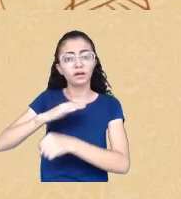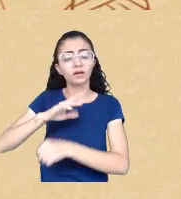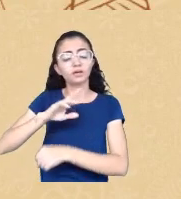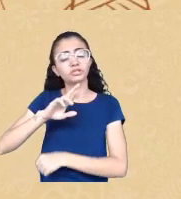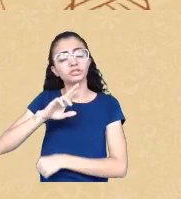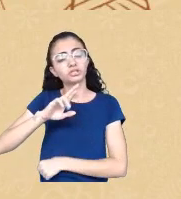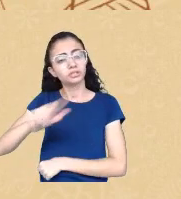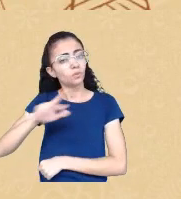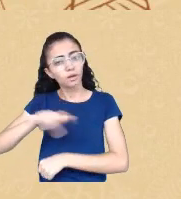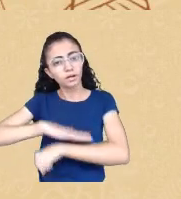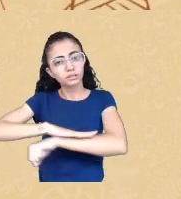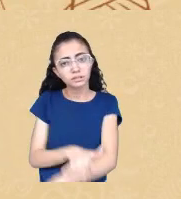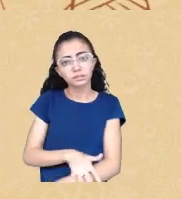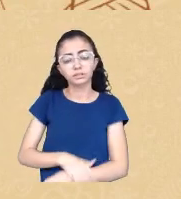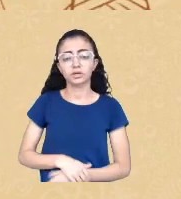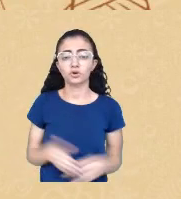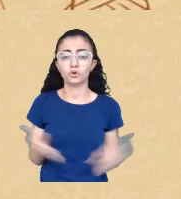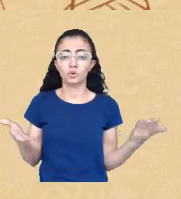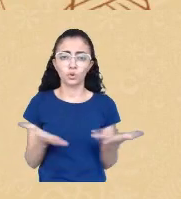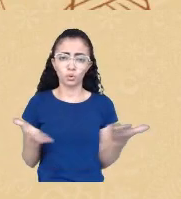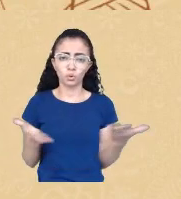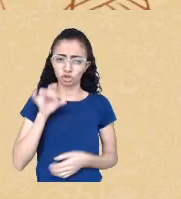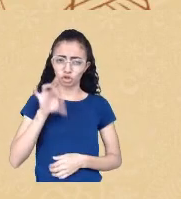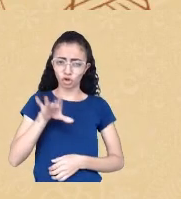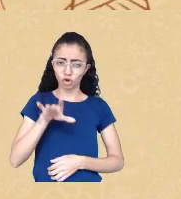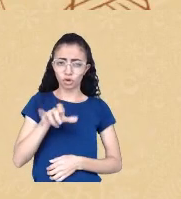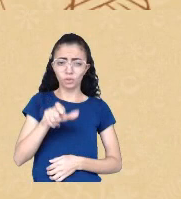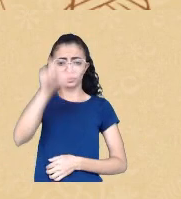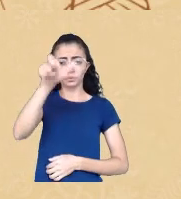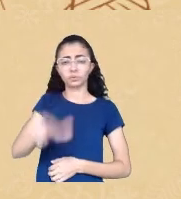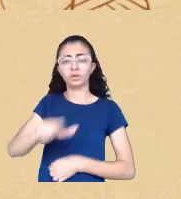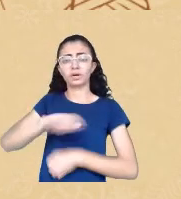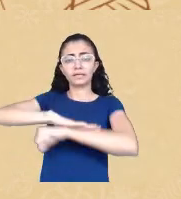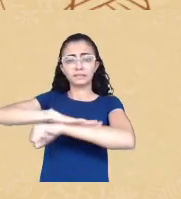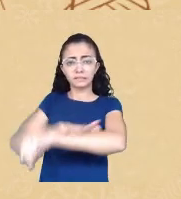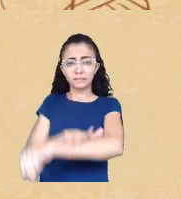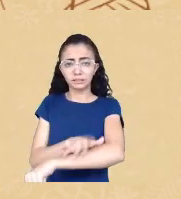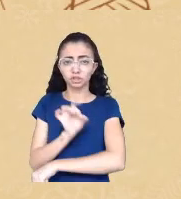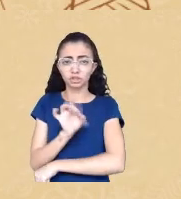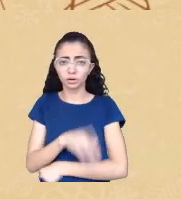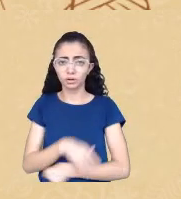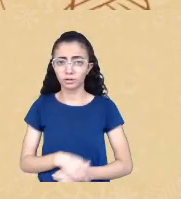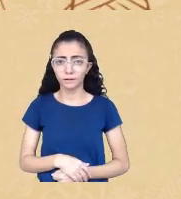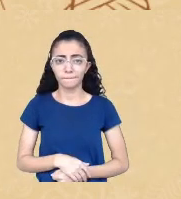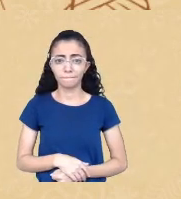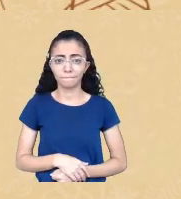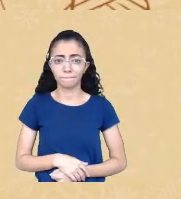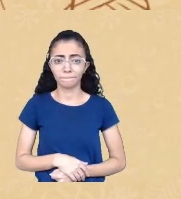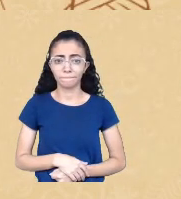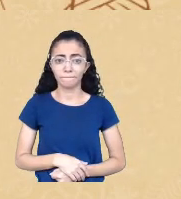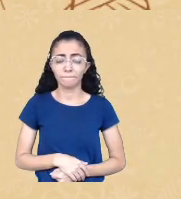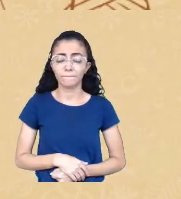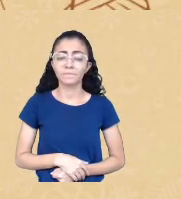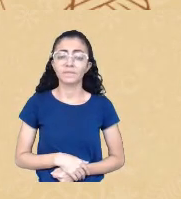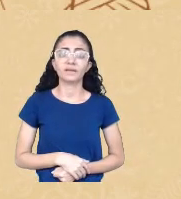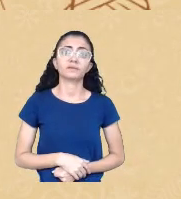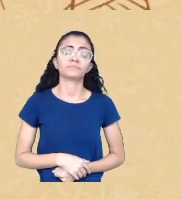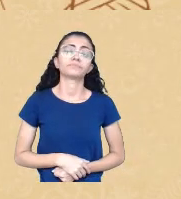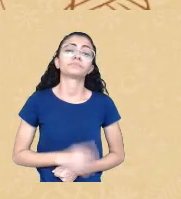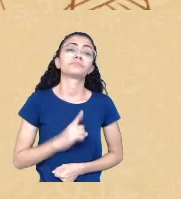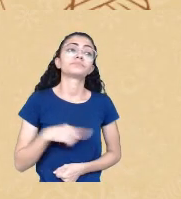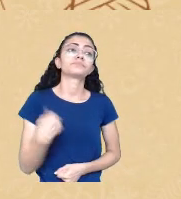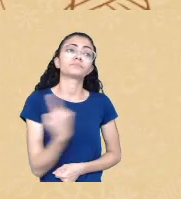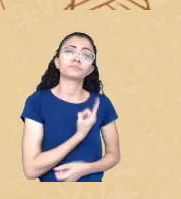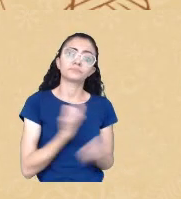não basta mais ser só racista não ser racista é muito bem-vindo mas a gente precisa ir um pouco além